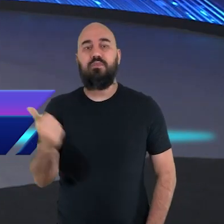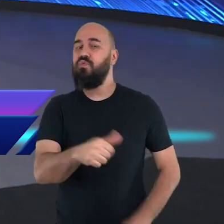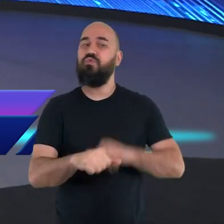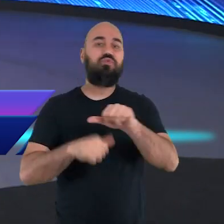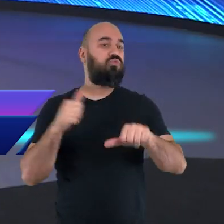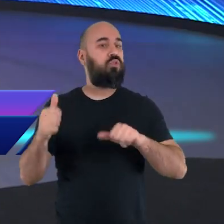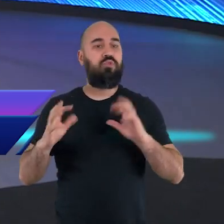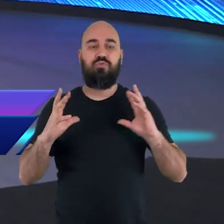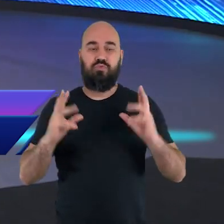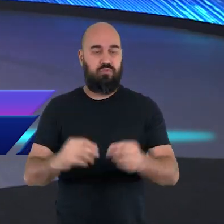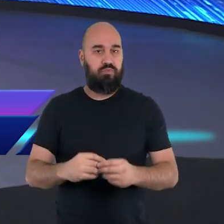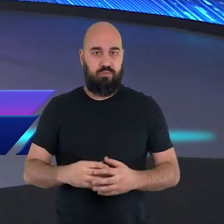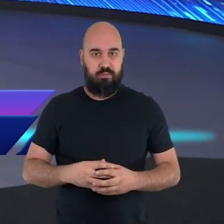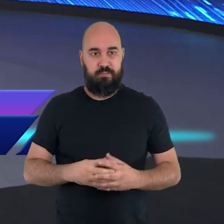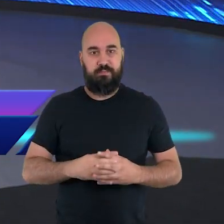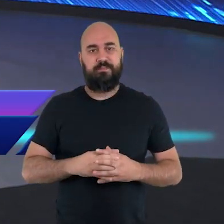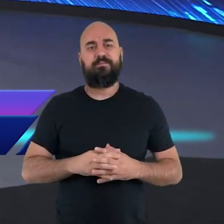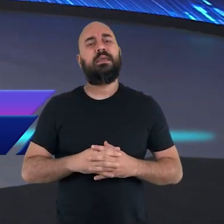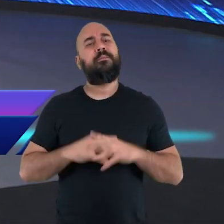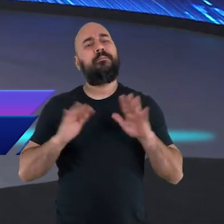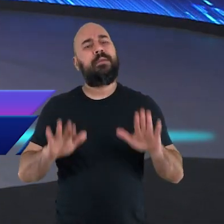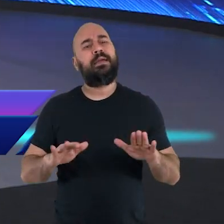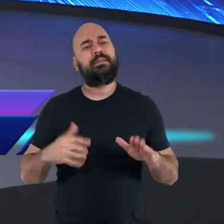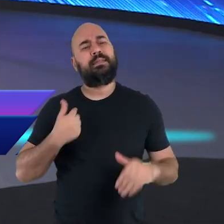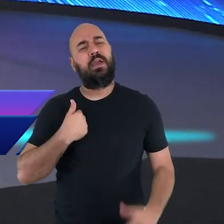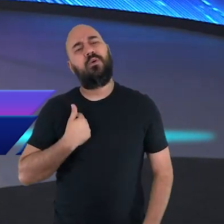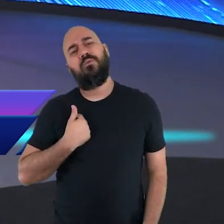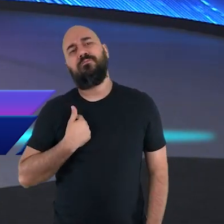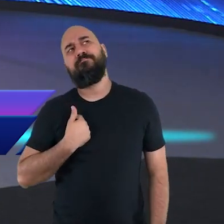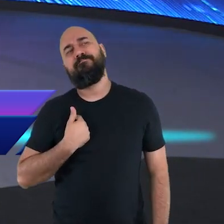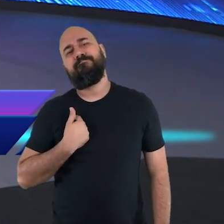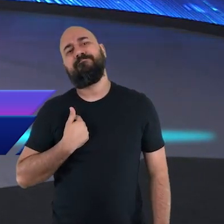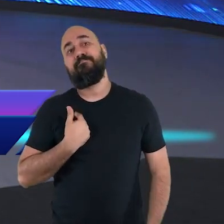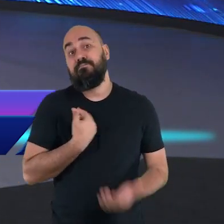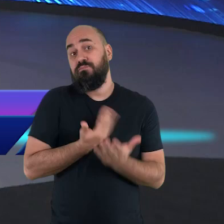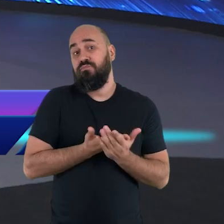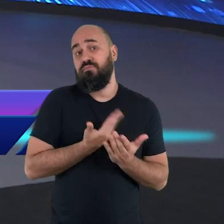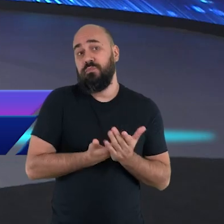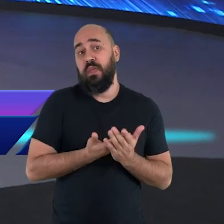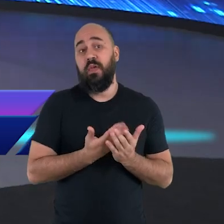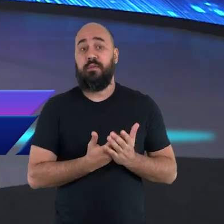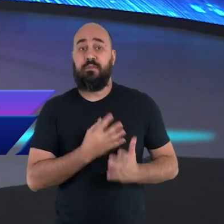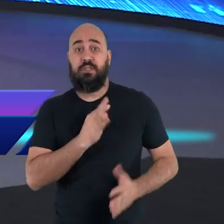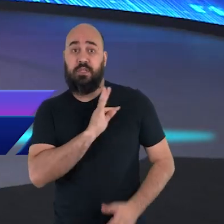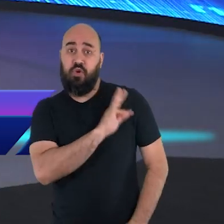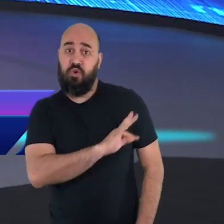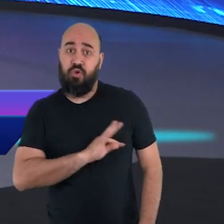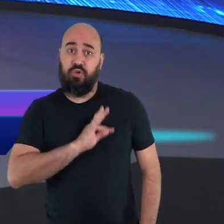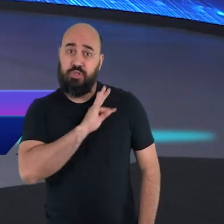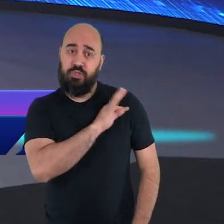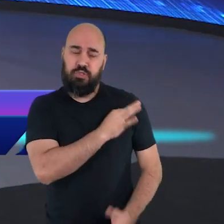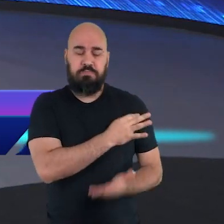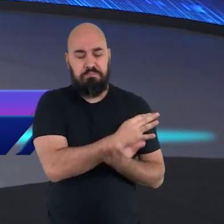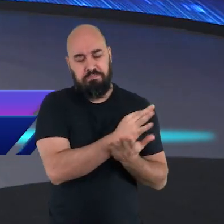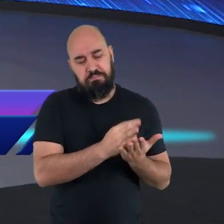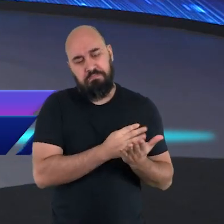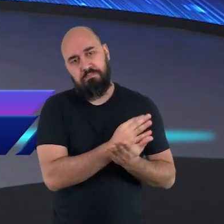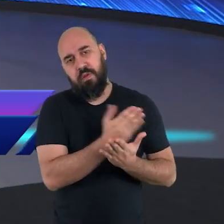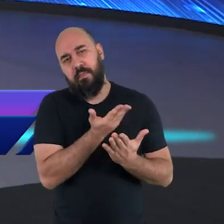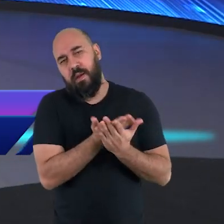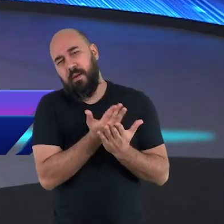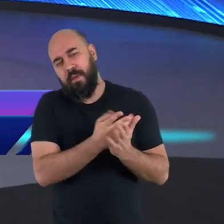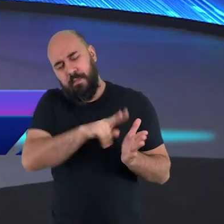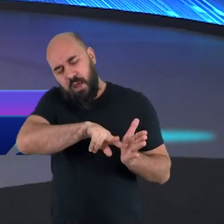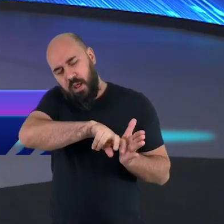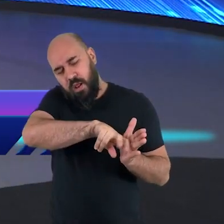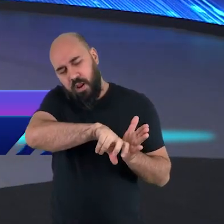a me aprofundar na bíblia, na teologia, eu percebi que muito daquilo que me encantava no direito está